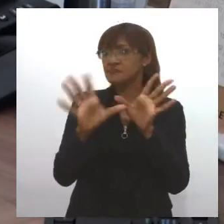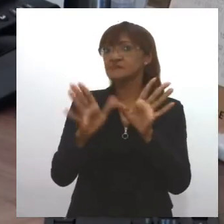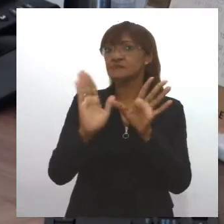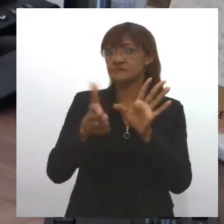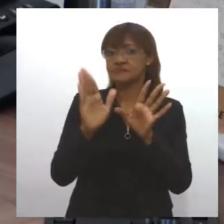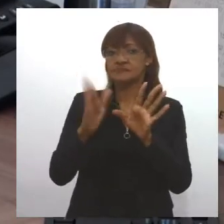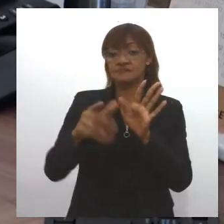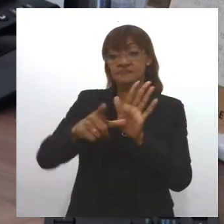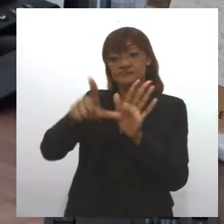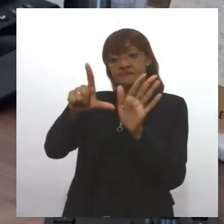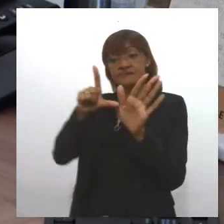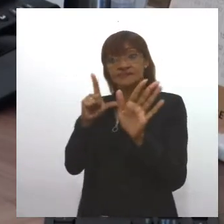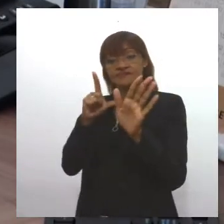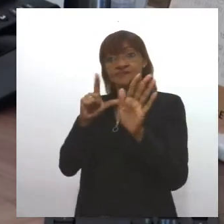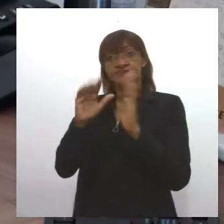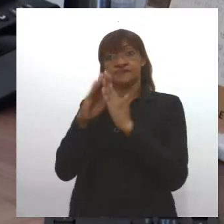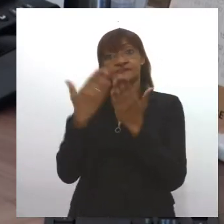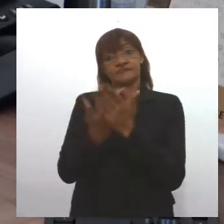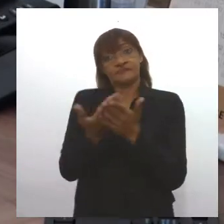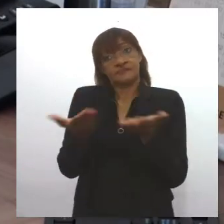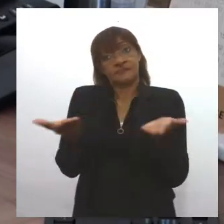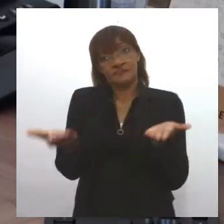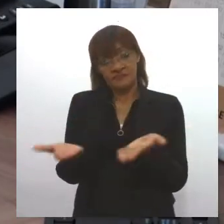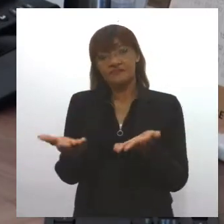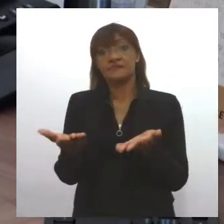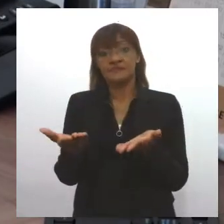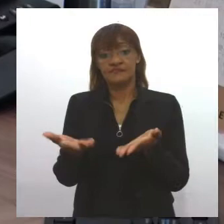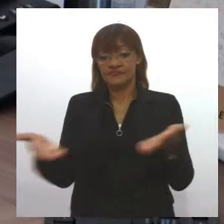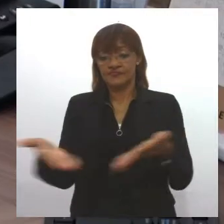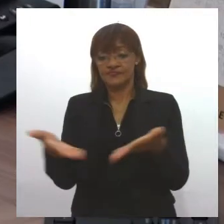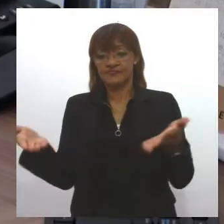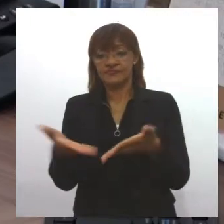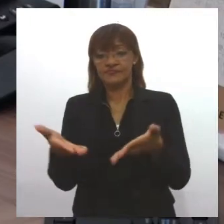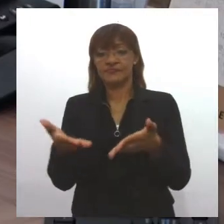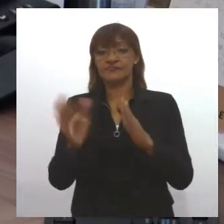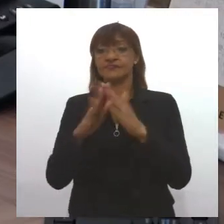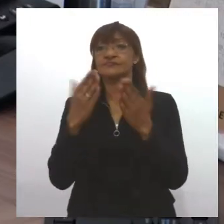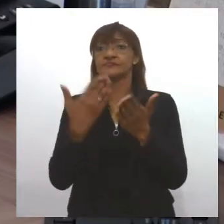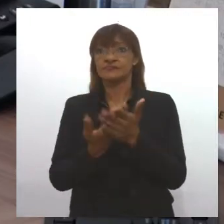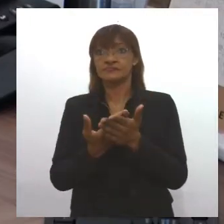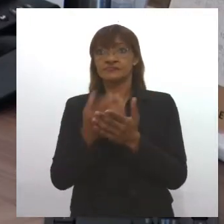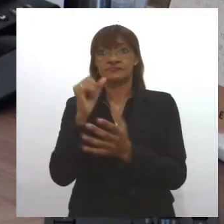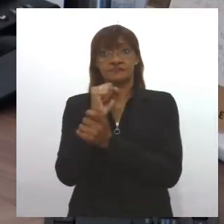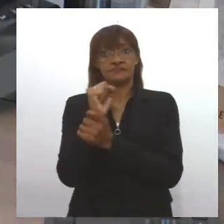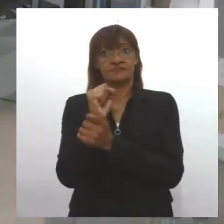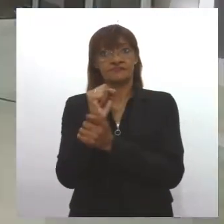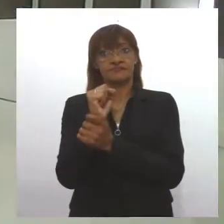inclusive antes das escolas, a escola hoje é considerada um dos mais seguros.